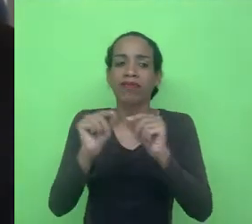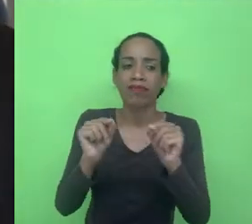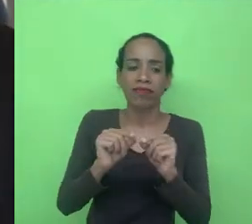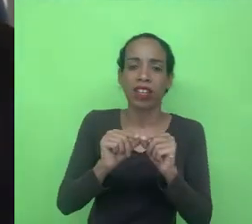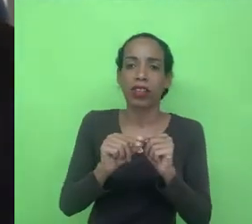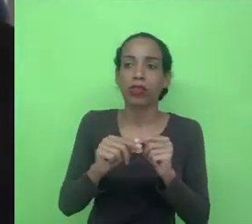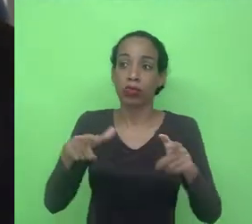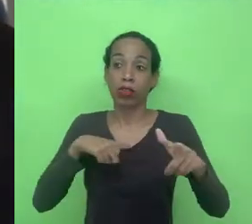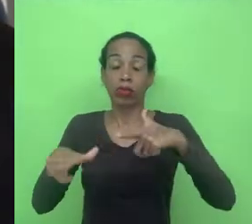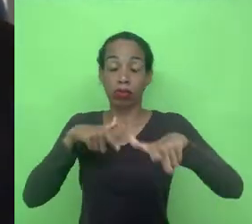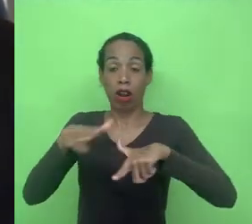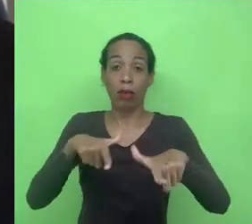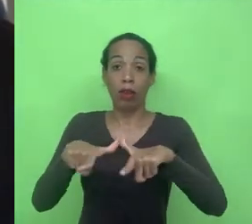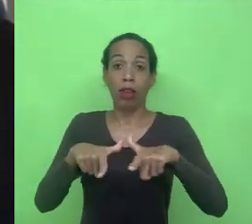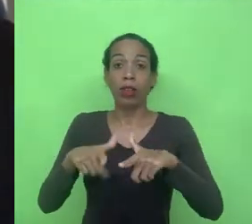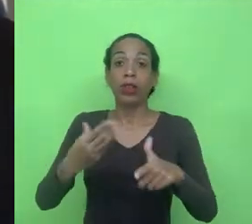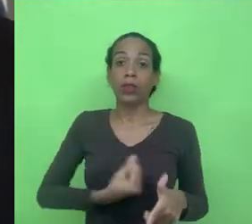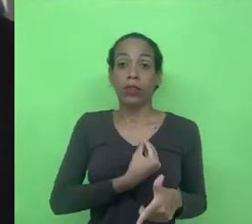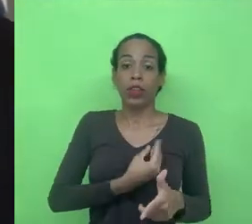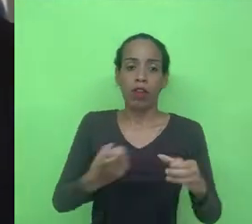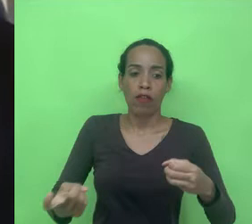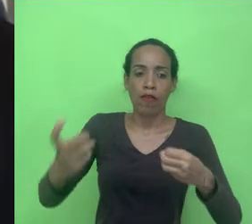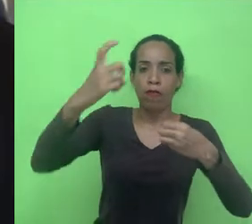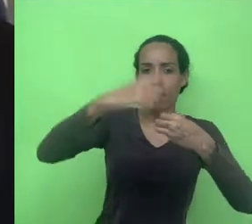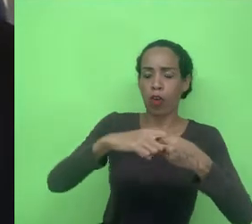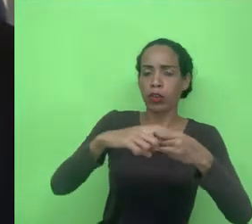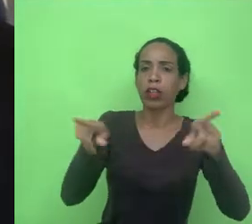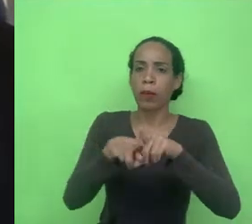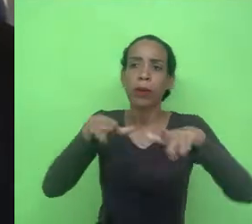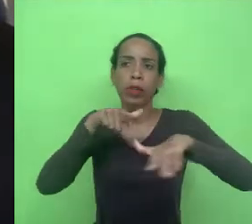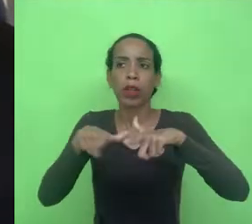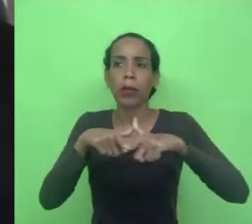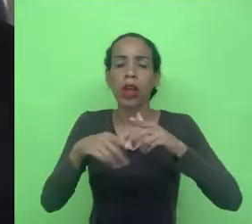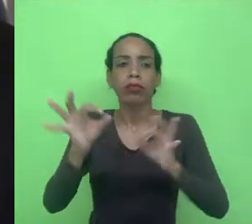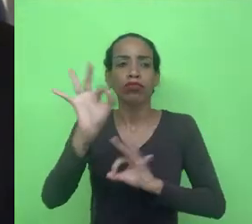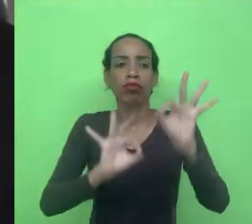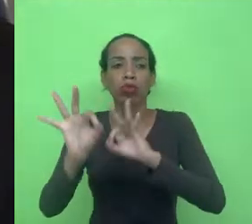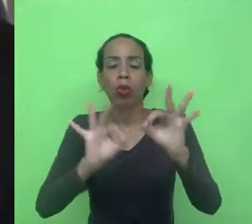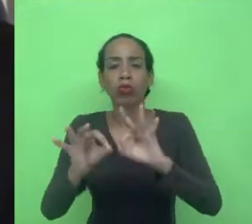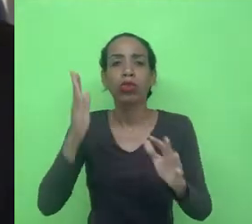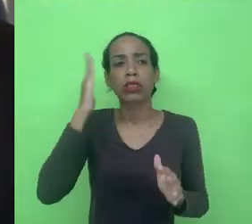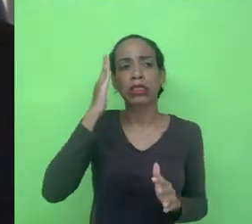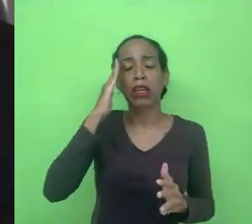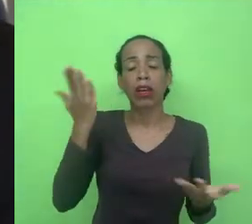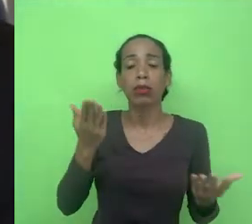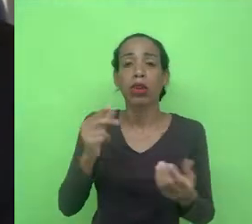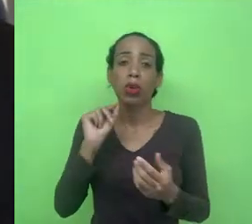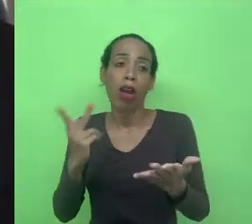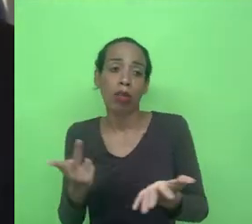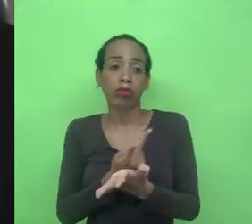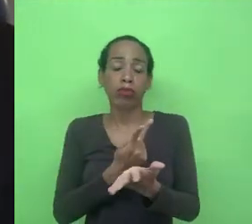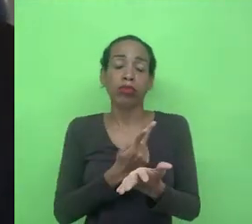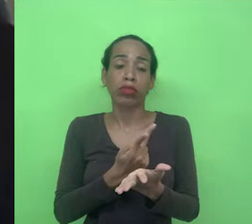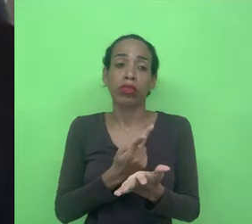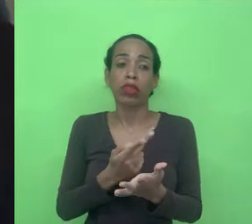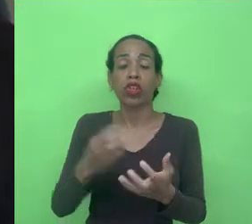trabalhadores estão retornando para esses trabalhadores, se eles estão tendo controle sobre esses dados, se estão servindo para motores de